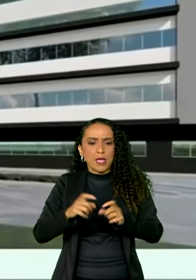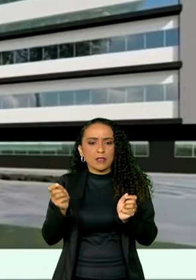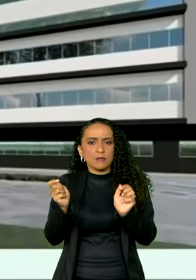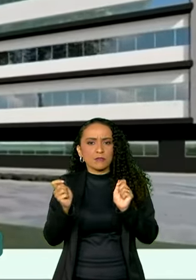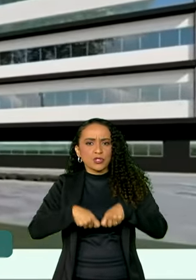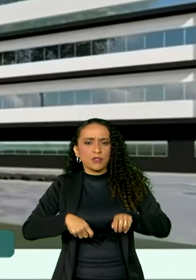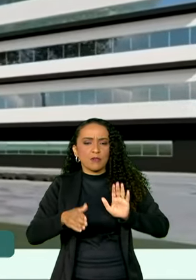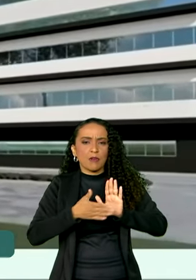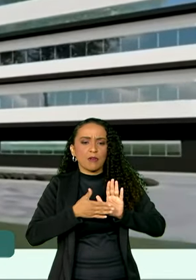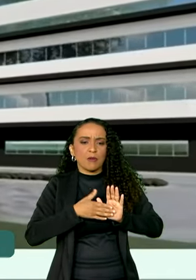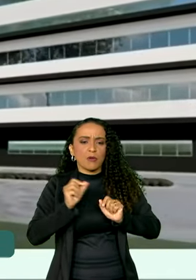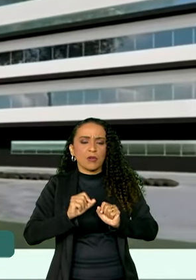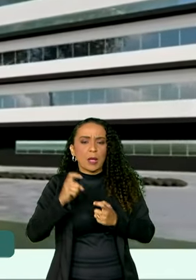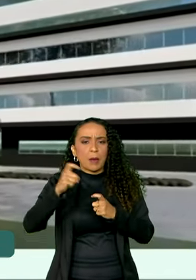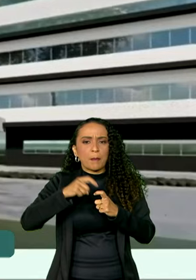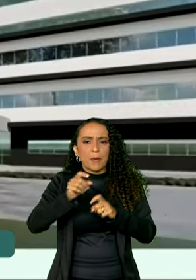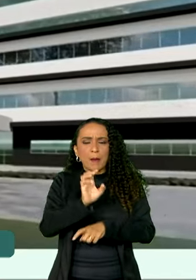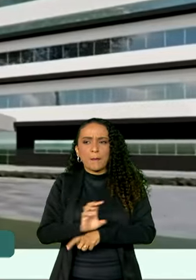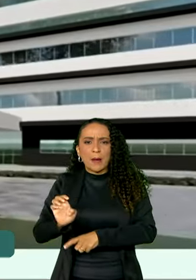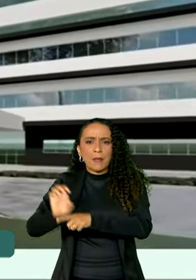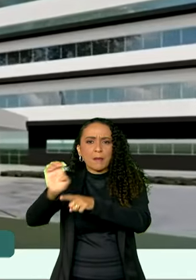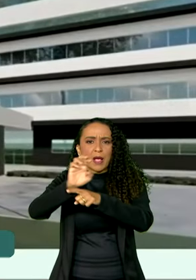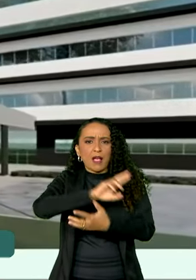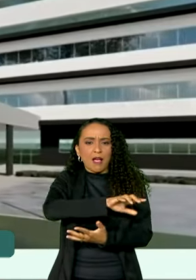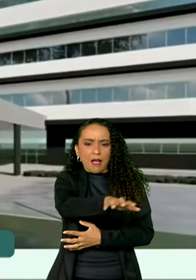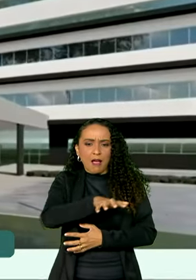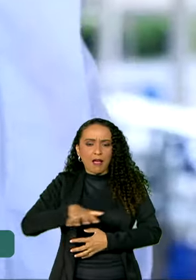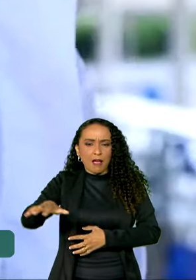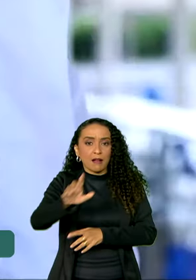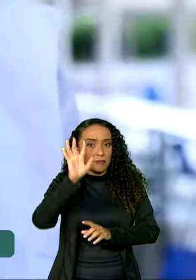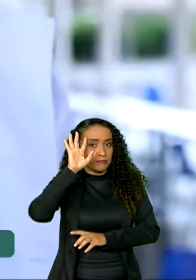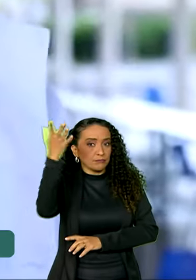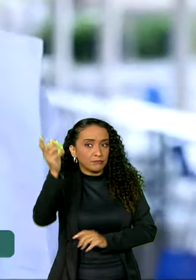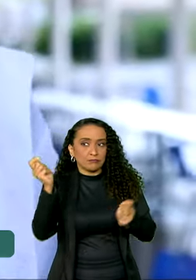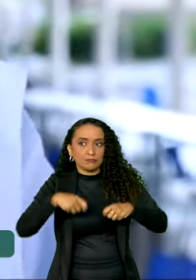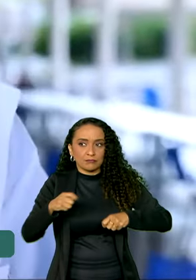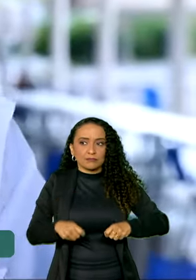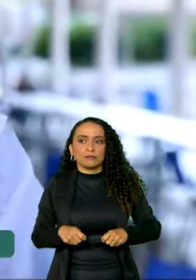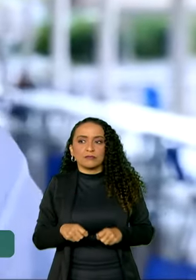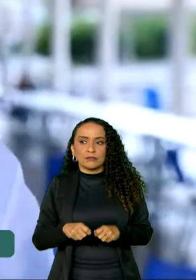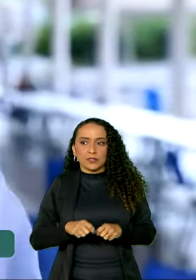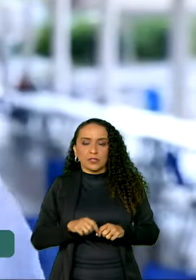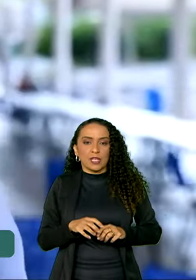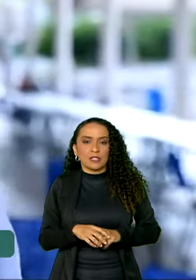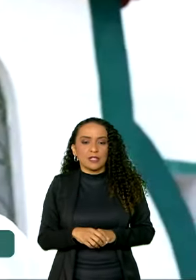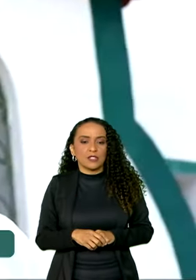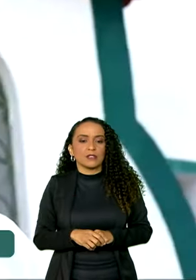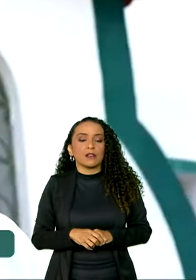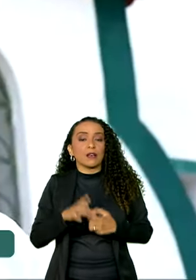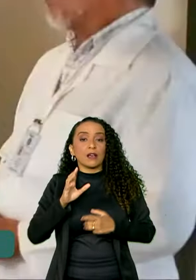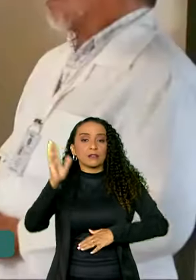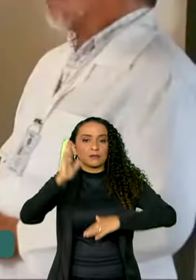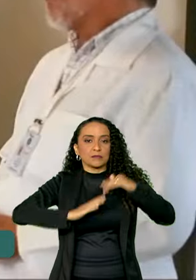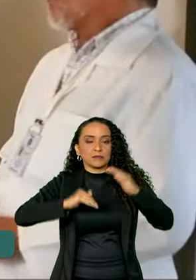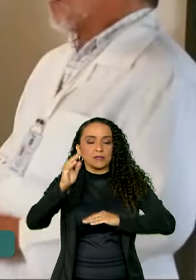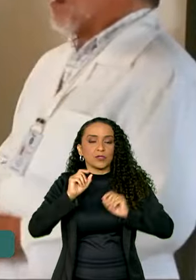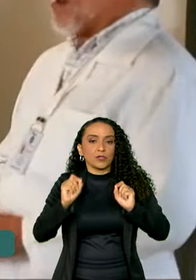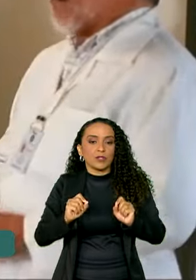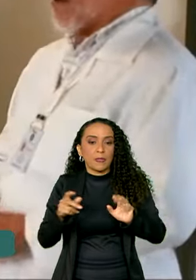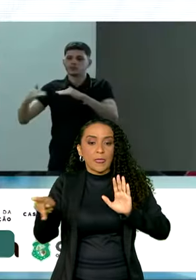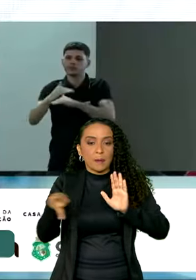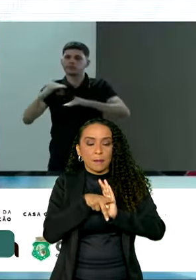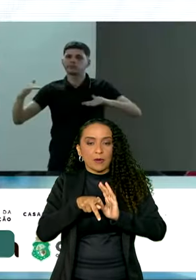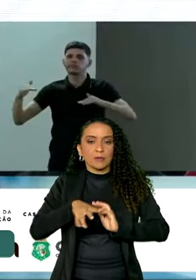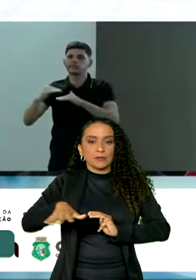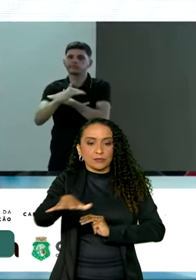proporcionar residência médica em várias áreas e isso é um fator decisivo para a fixação dos profissionais especialistas na própria